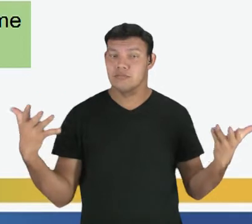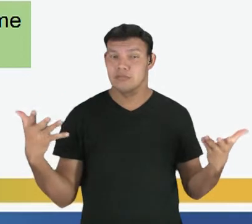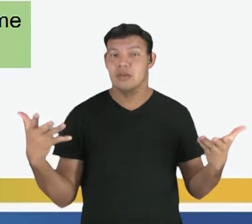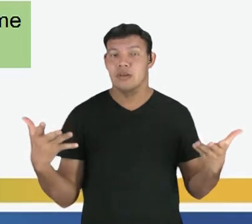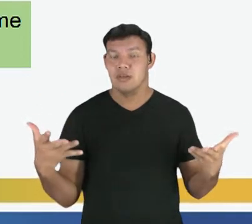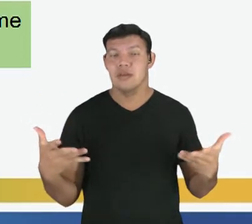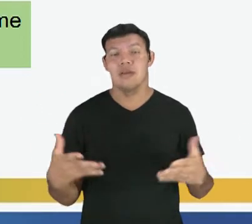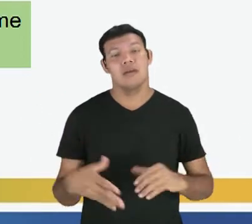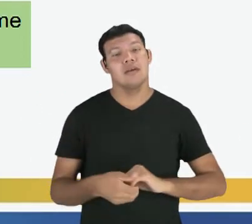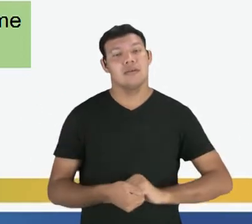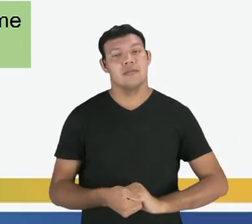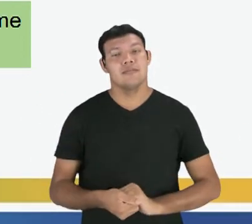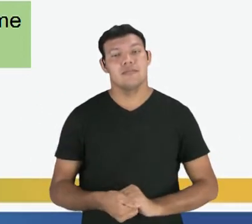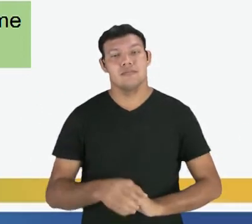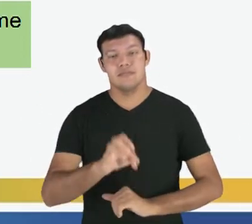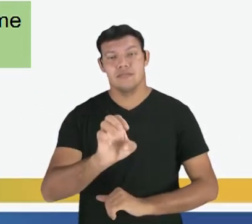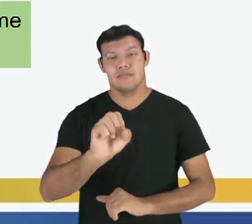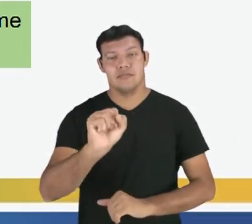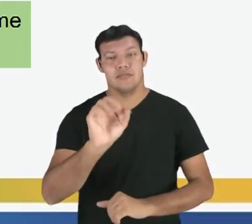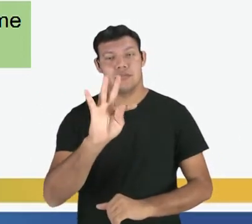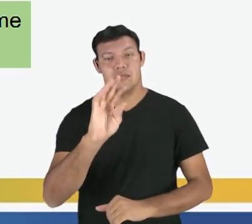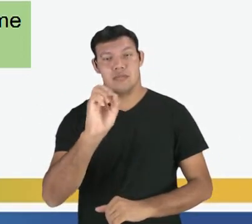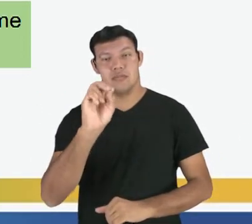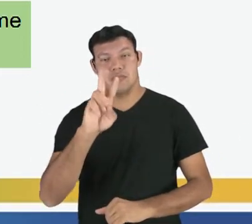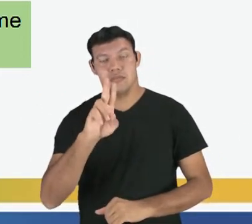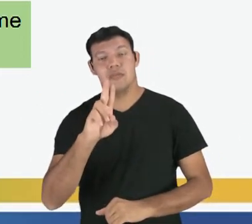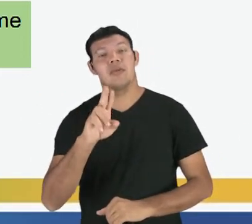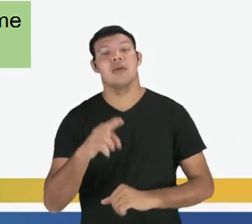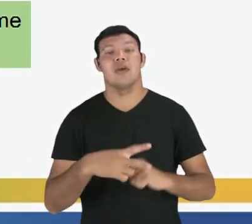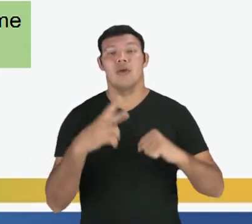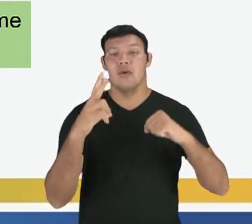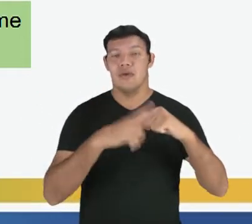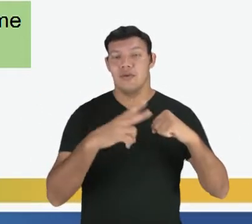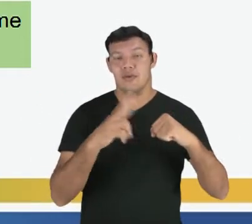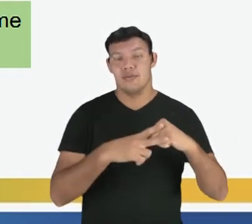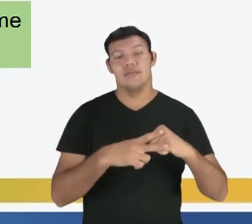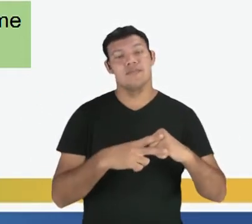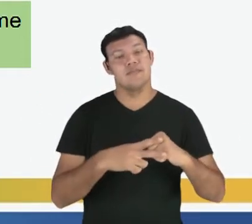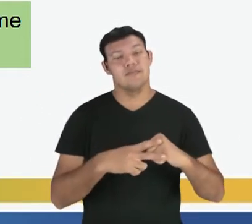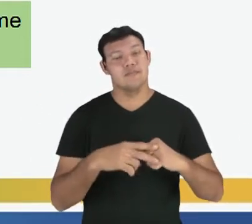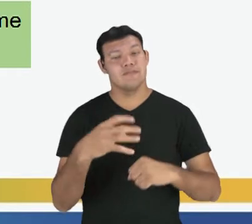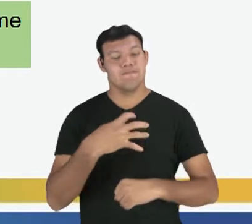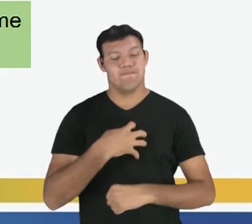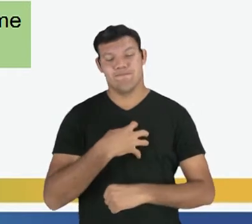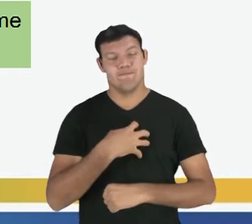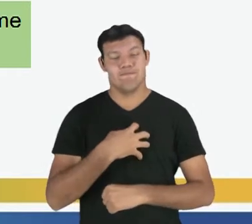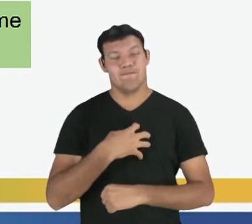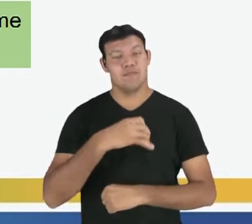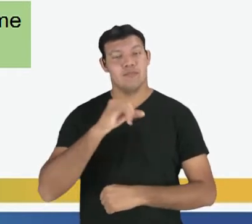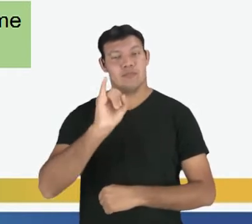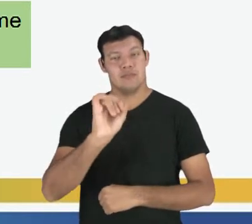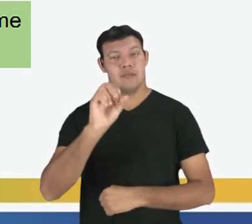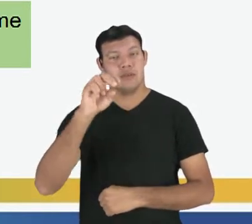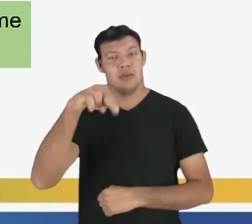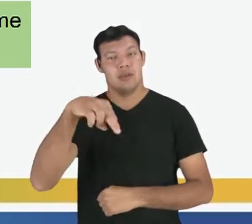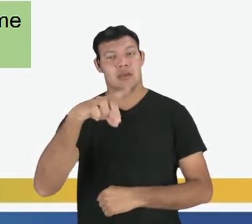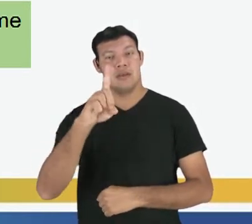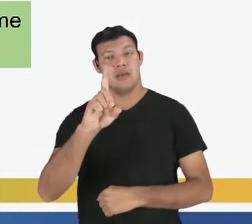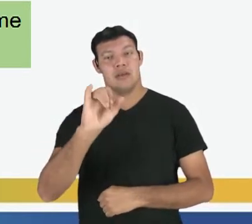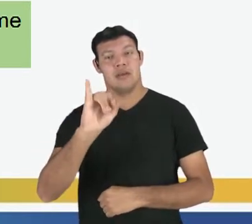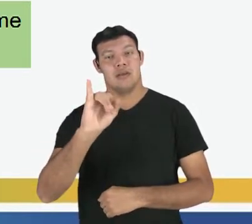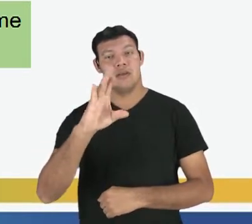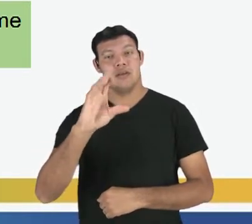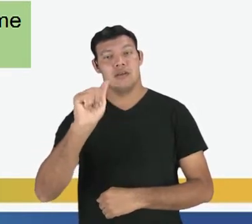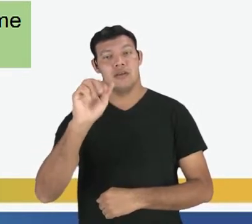esse estou é uma forma verbal que está no modo indicativo, porque exprime certeza. E o que que é o modo